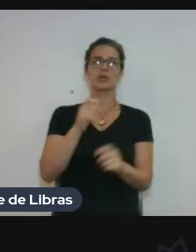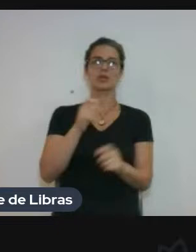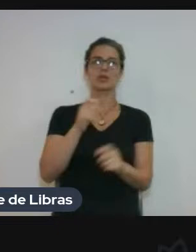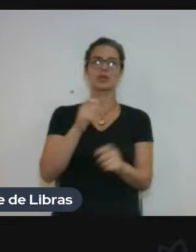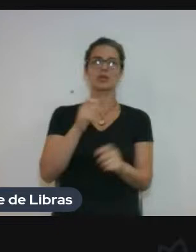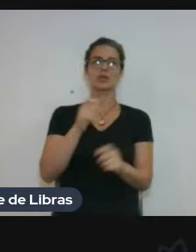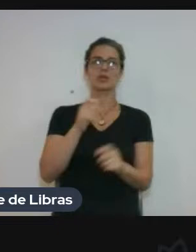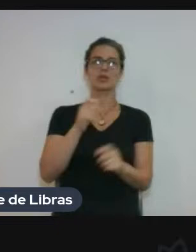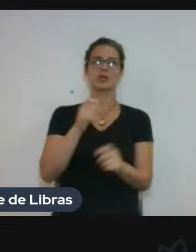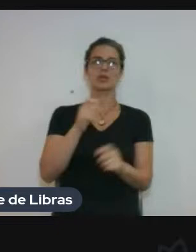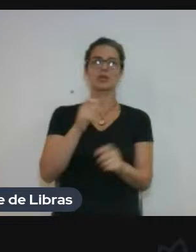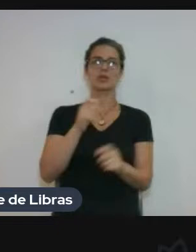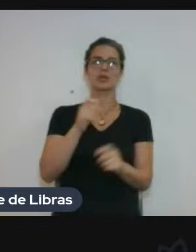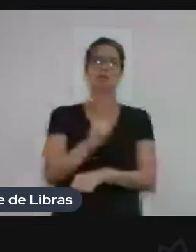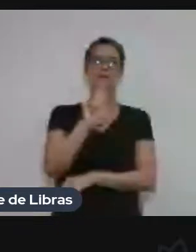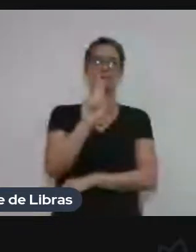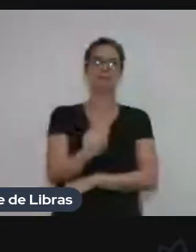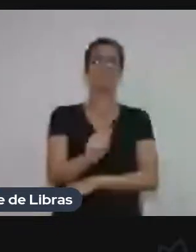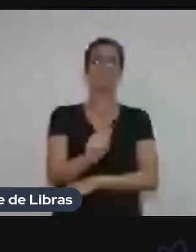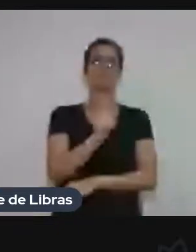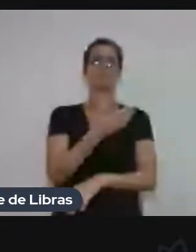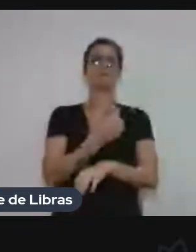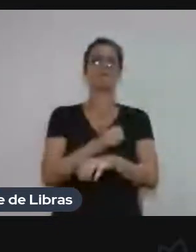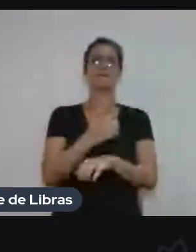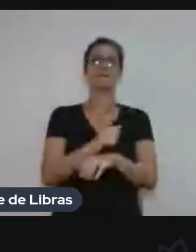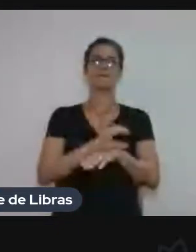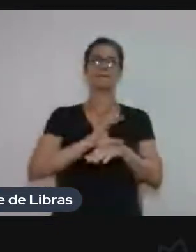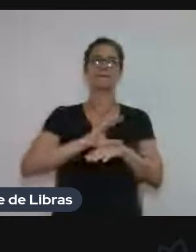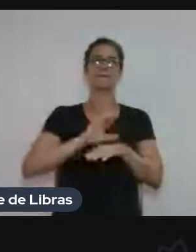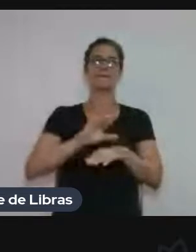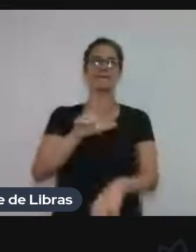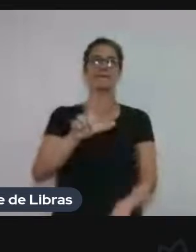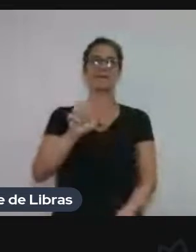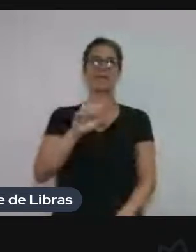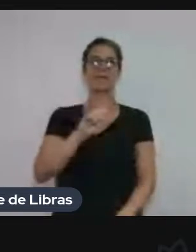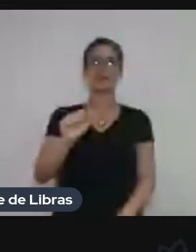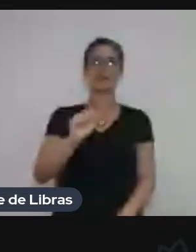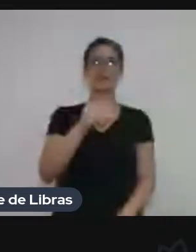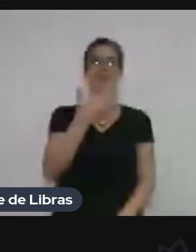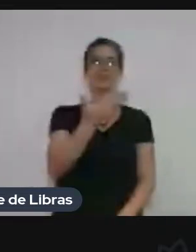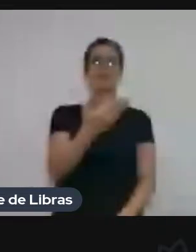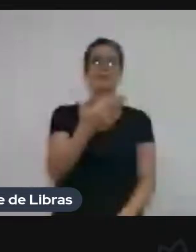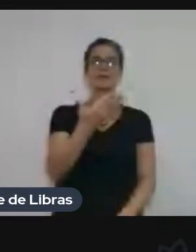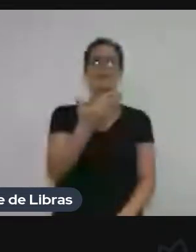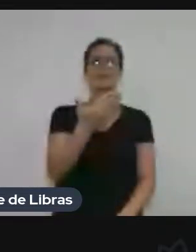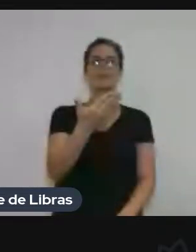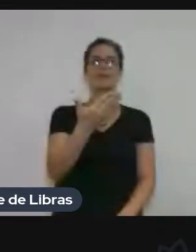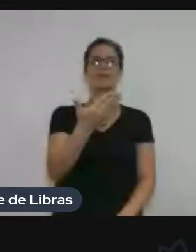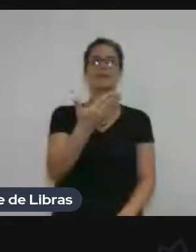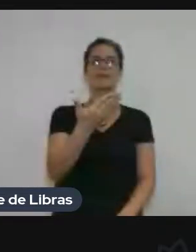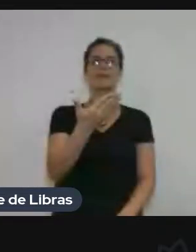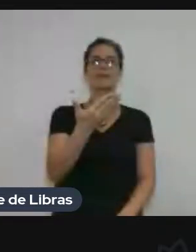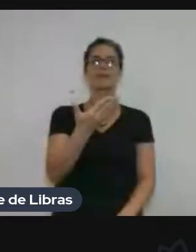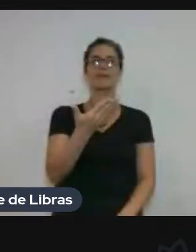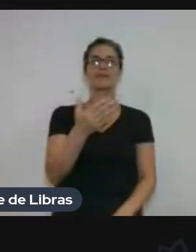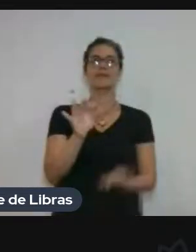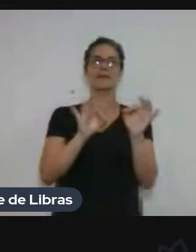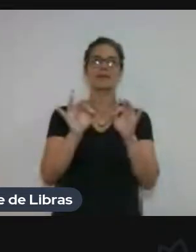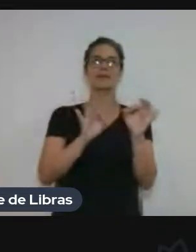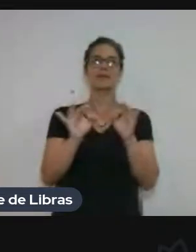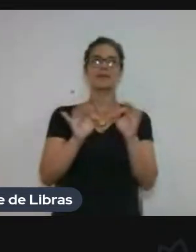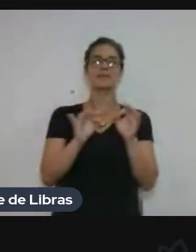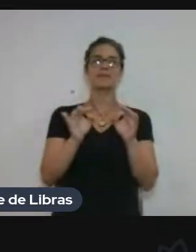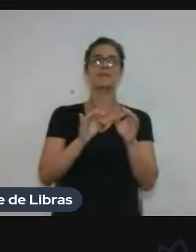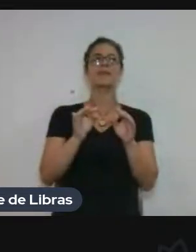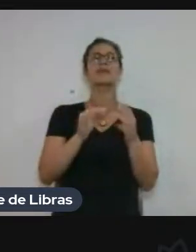... do Curso de Leia. E elas estão aqui e prepararam uma exposição virtual bem curtinha sobre a história dos 16 anos